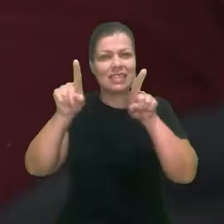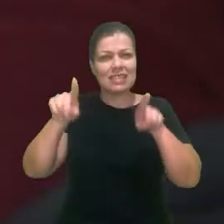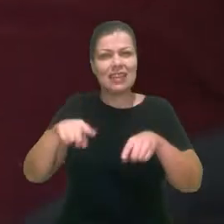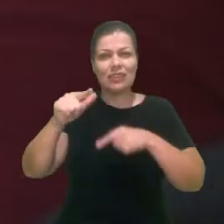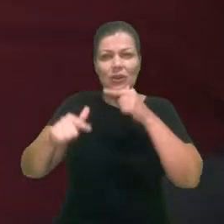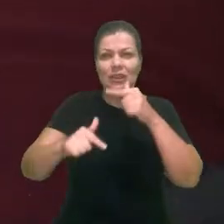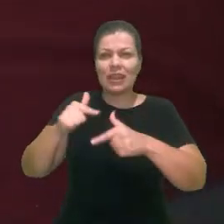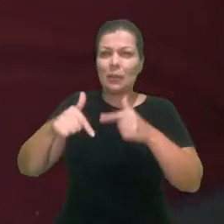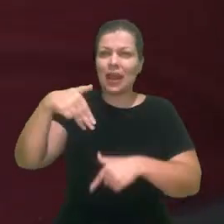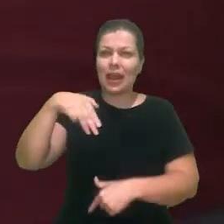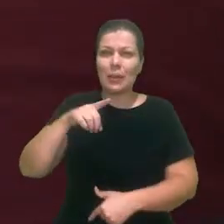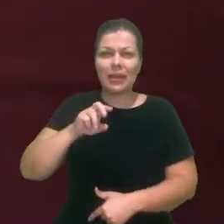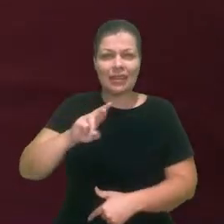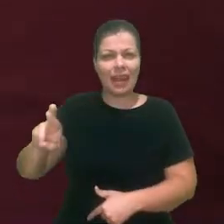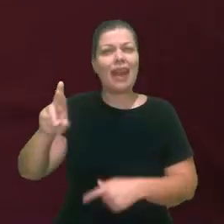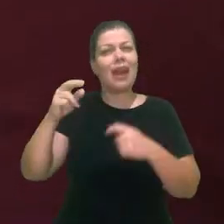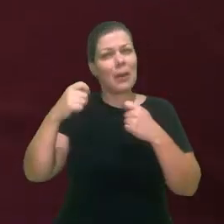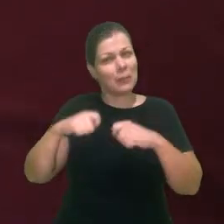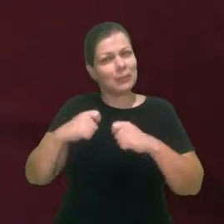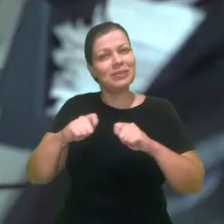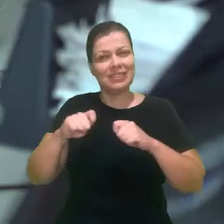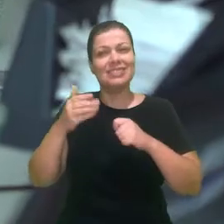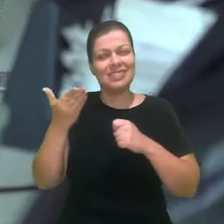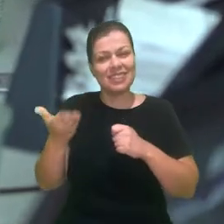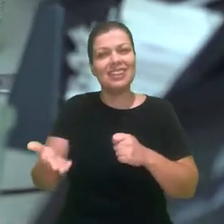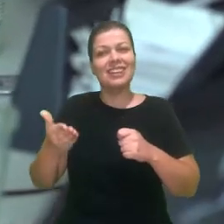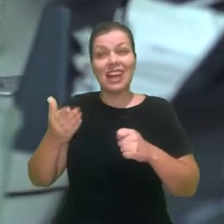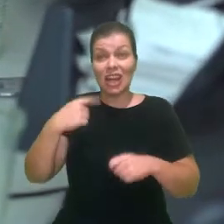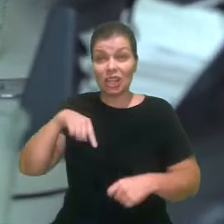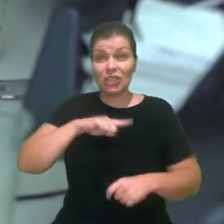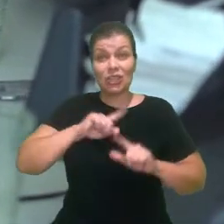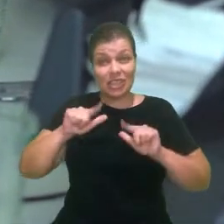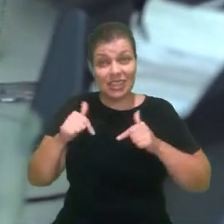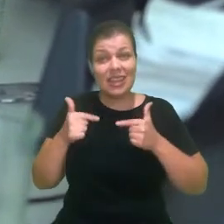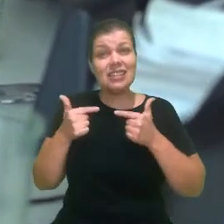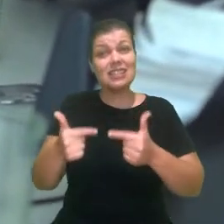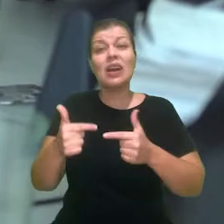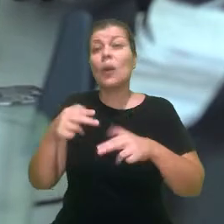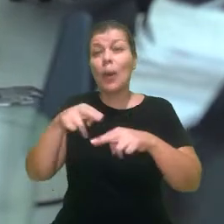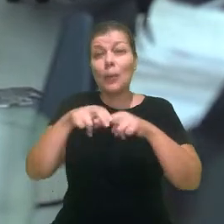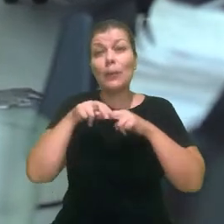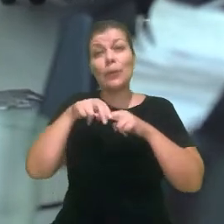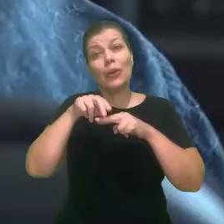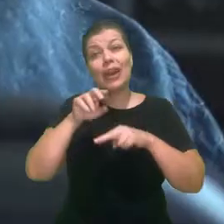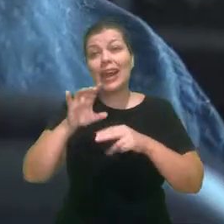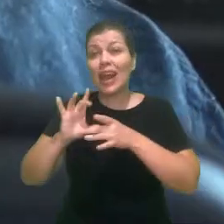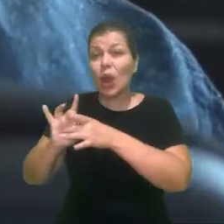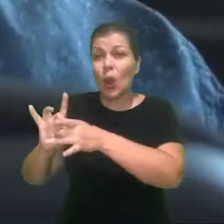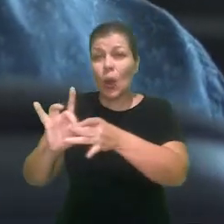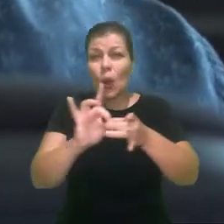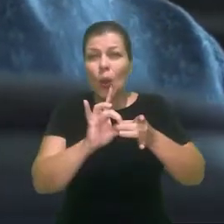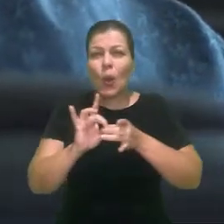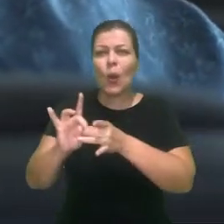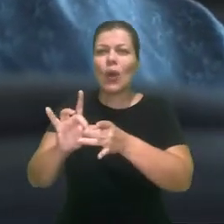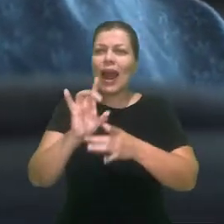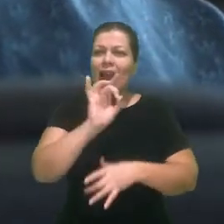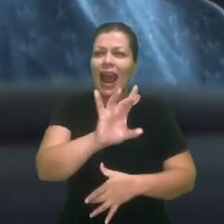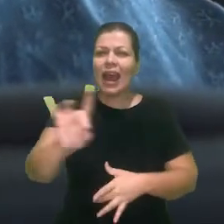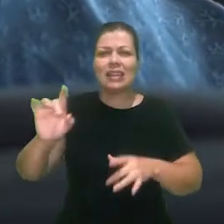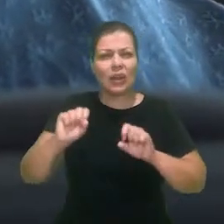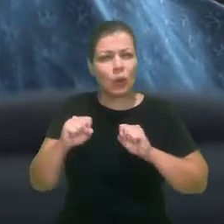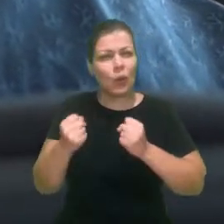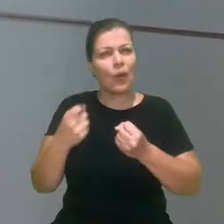do Ministério do Desenvolvimento Regional. A nossa ação é fruto do trabalho coletivo, do esforço de cada um.